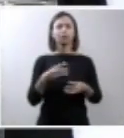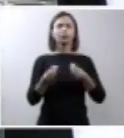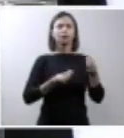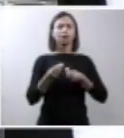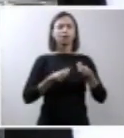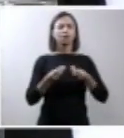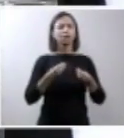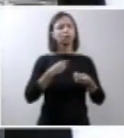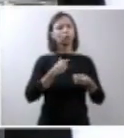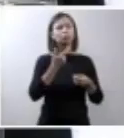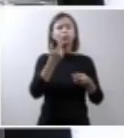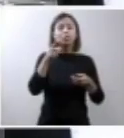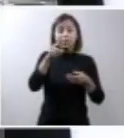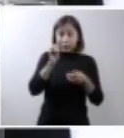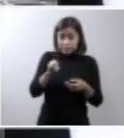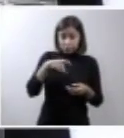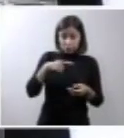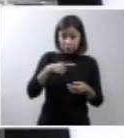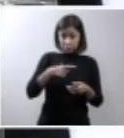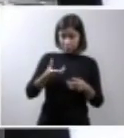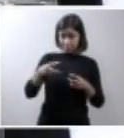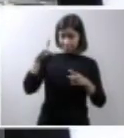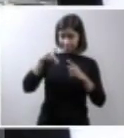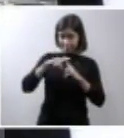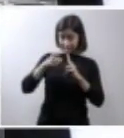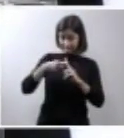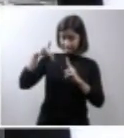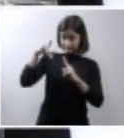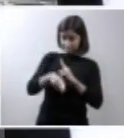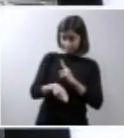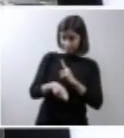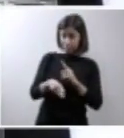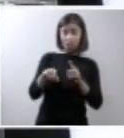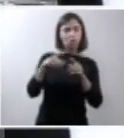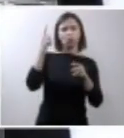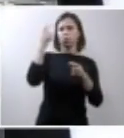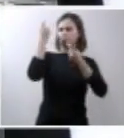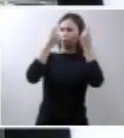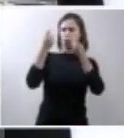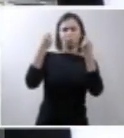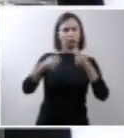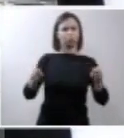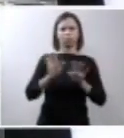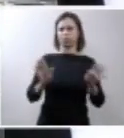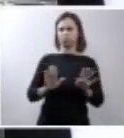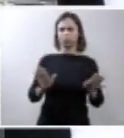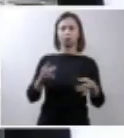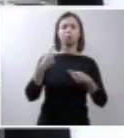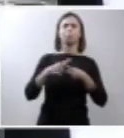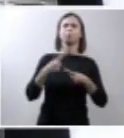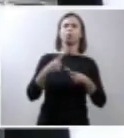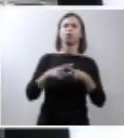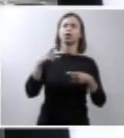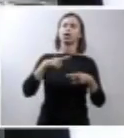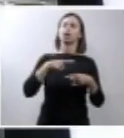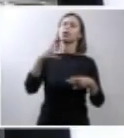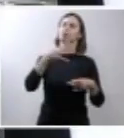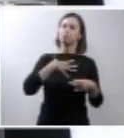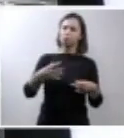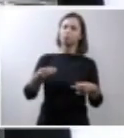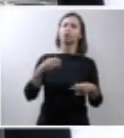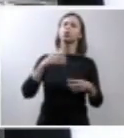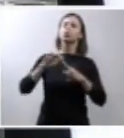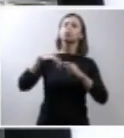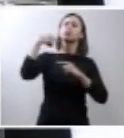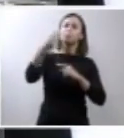dizer, se você perder essa criança, fizer a antecipação do parto, não quer dizer que você não vai ter outros filhos. Você vai ter